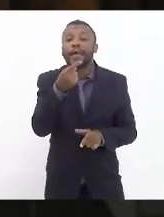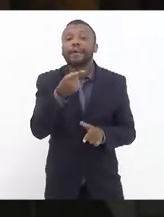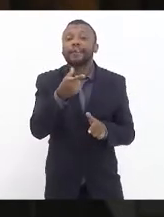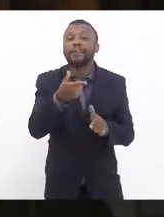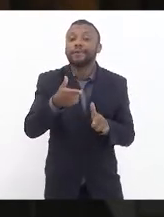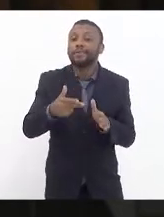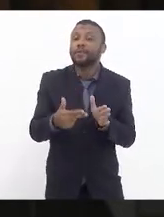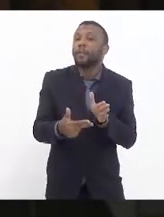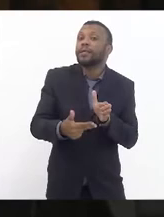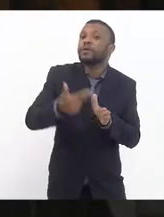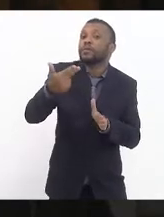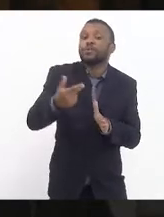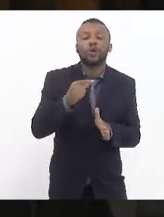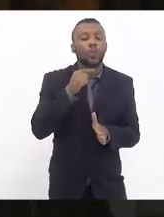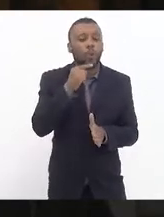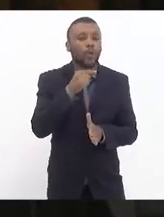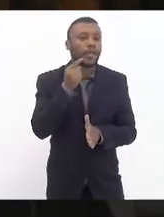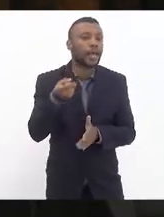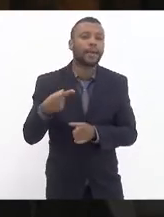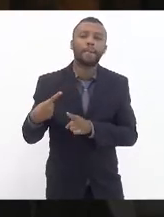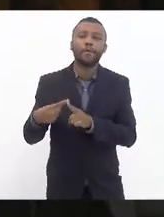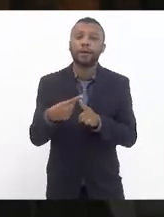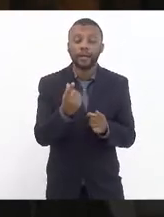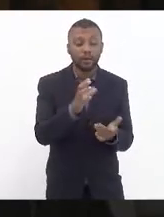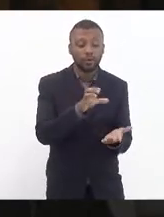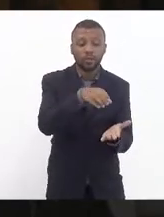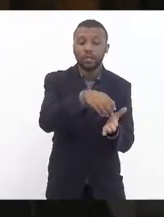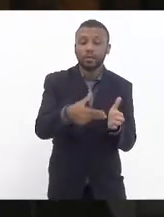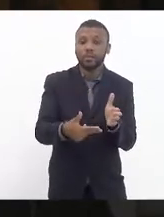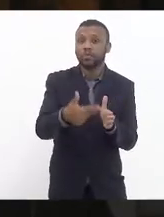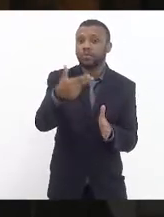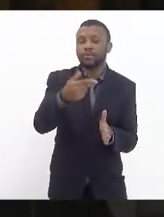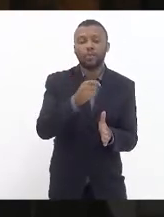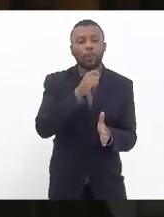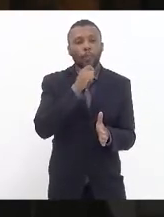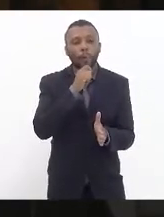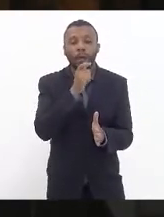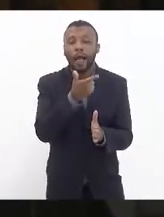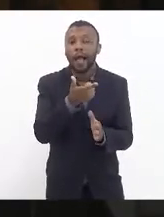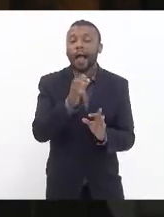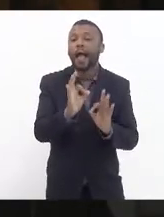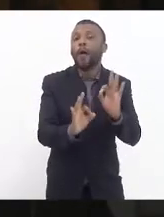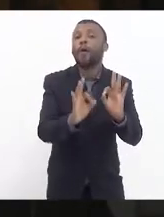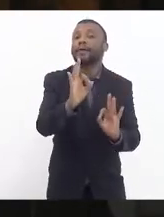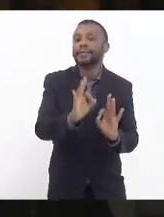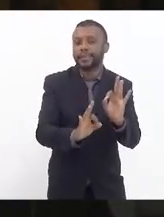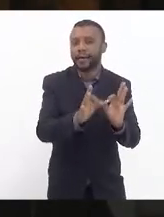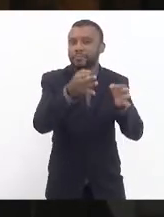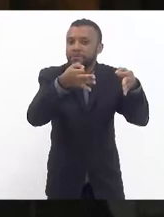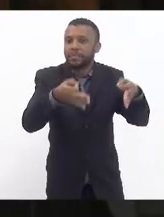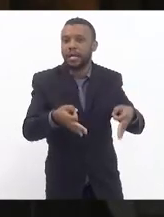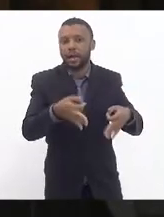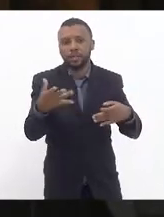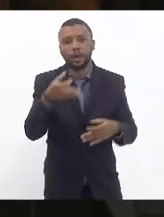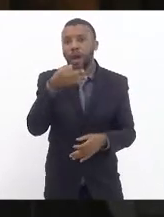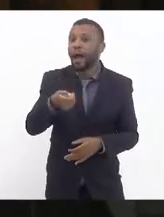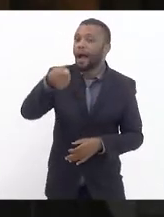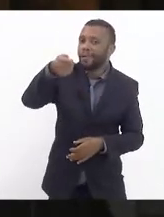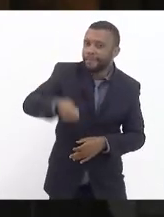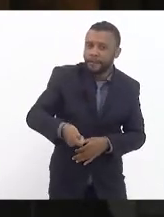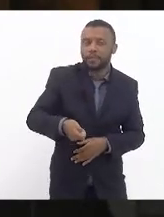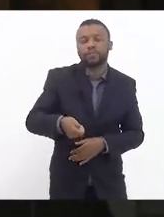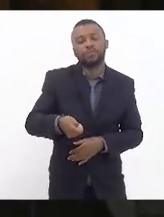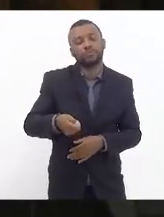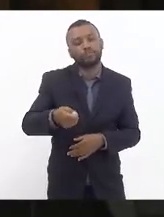cirurgia porque o centro cirúrgico não está equipado. então, reafirmo, reitero